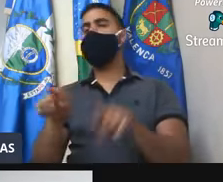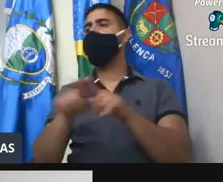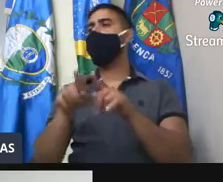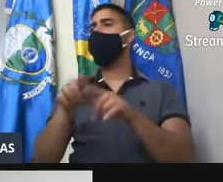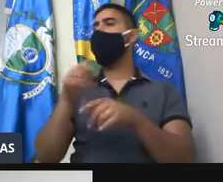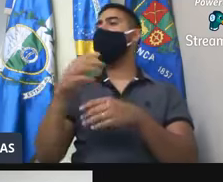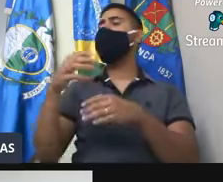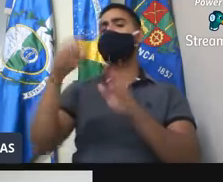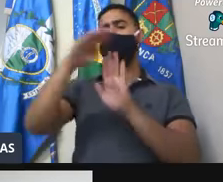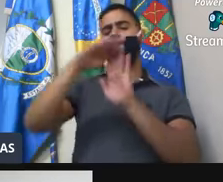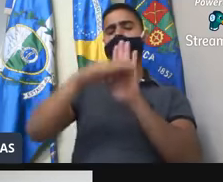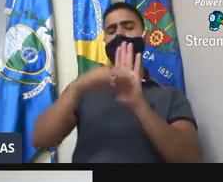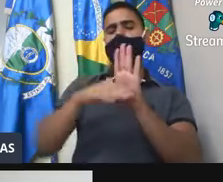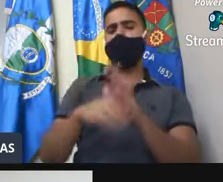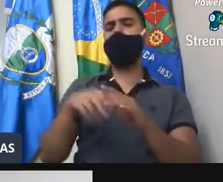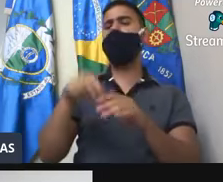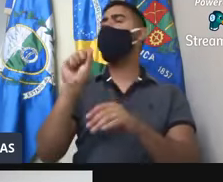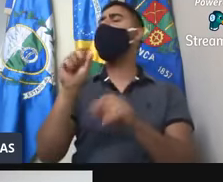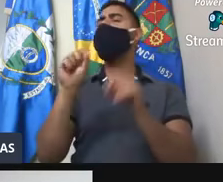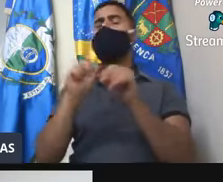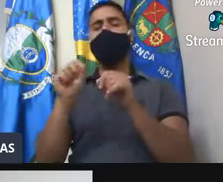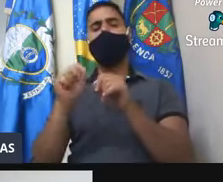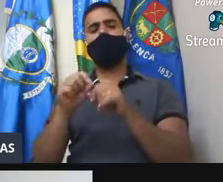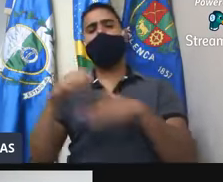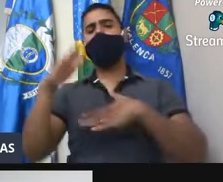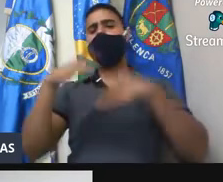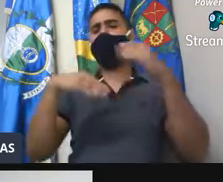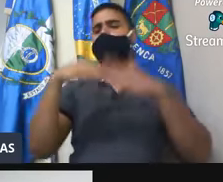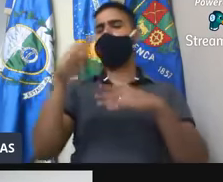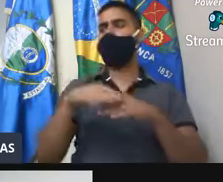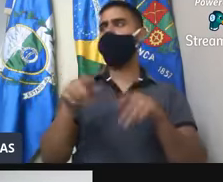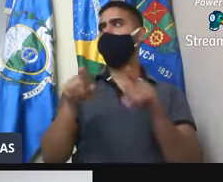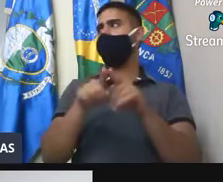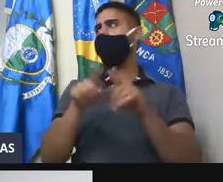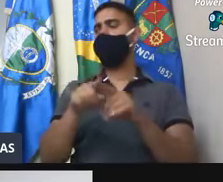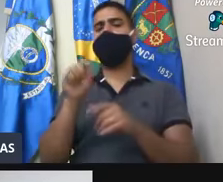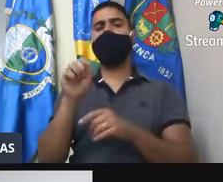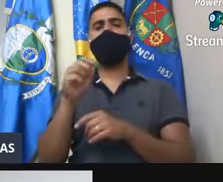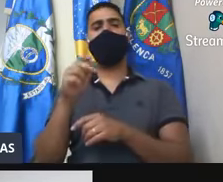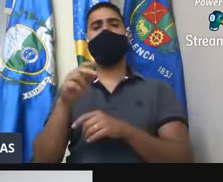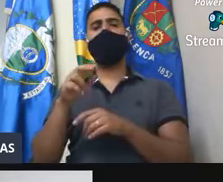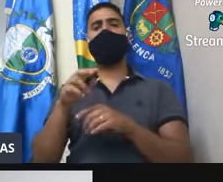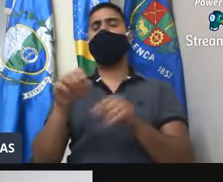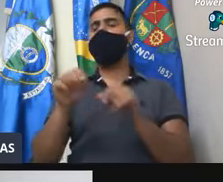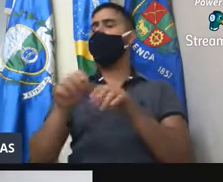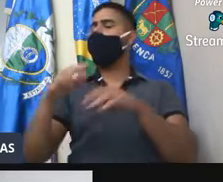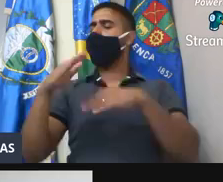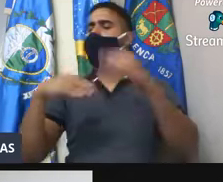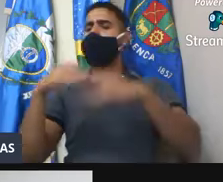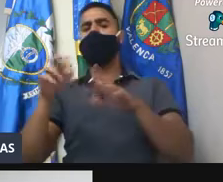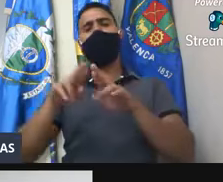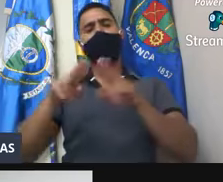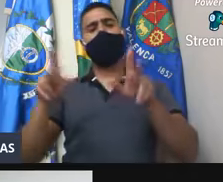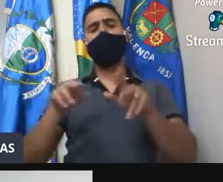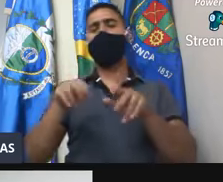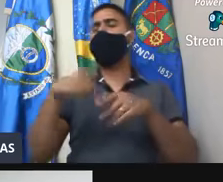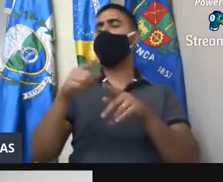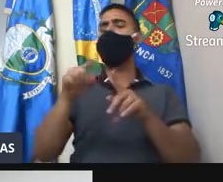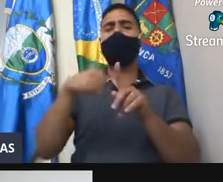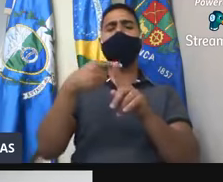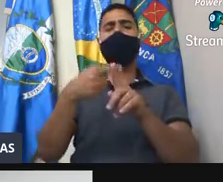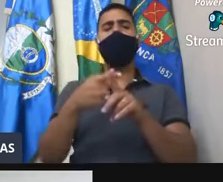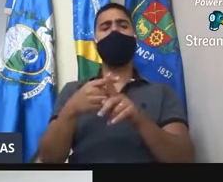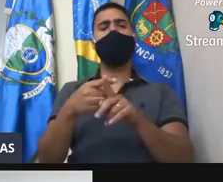adicionais, nome, função, cargo e local de trabalho. Qual a situação do servidor de desvio de função? Quando foi feita a última revisão adicional de